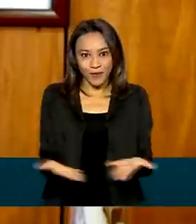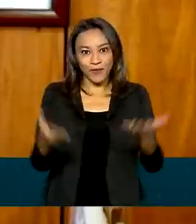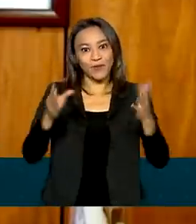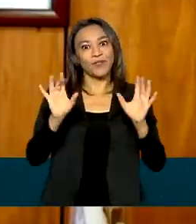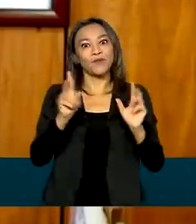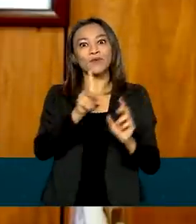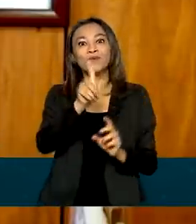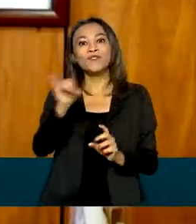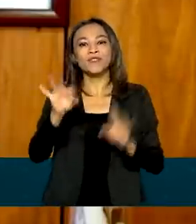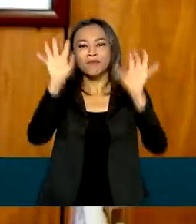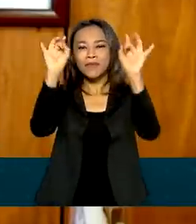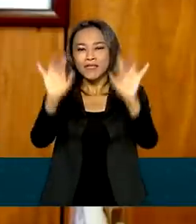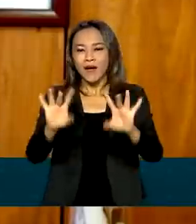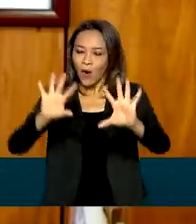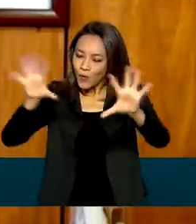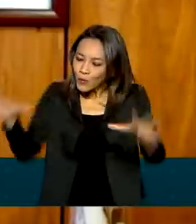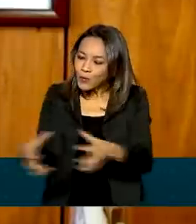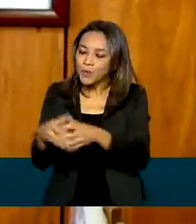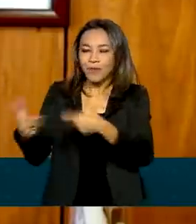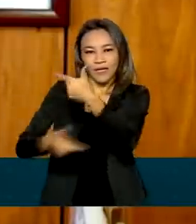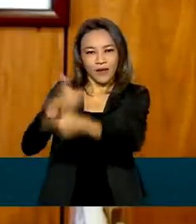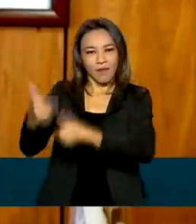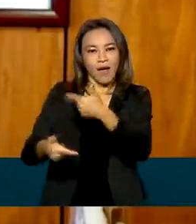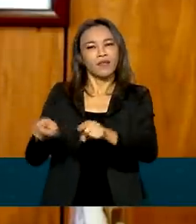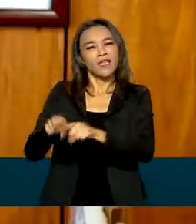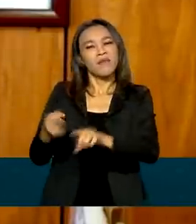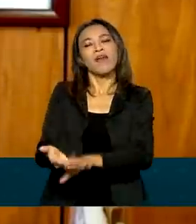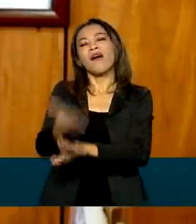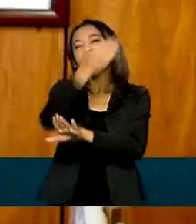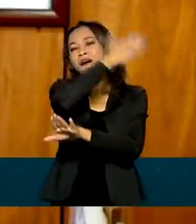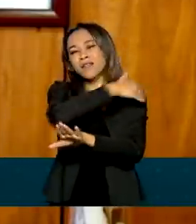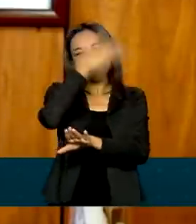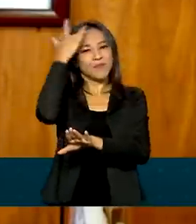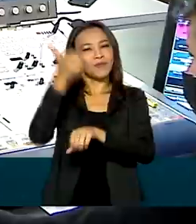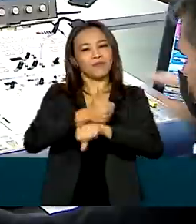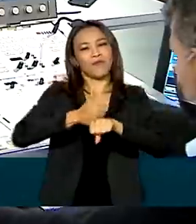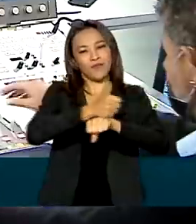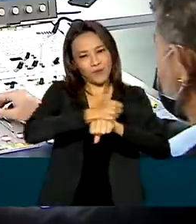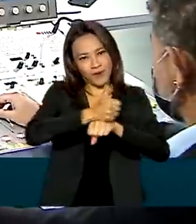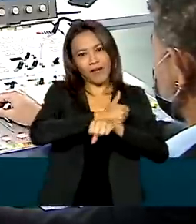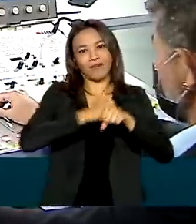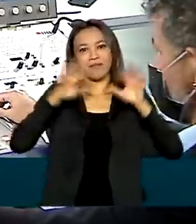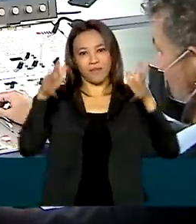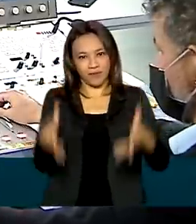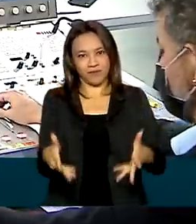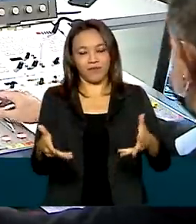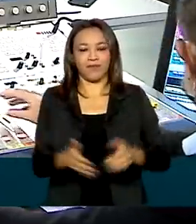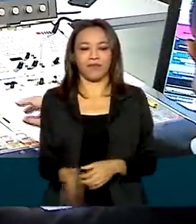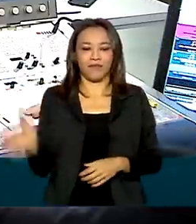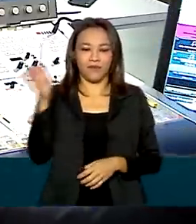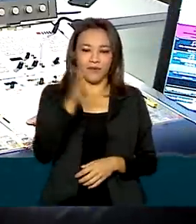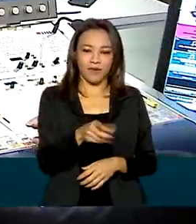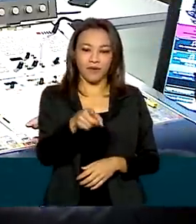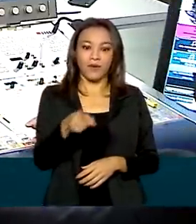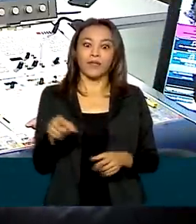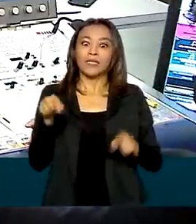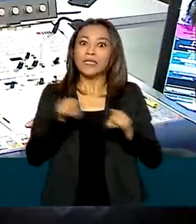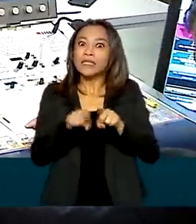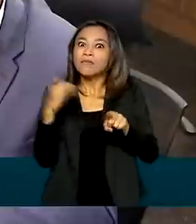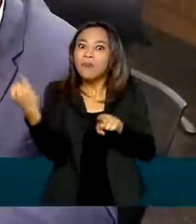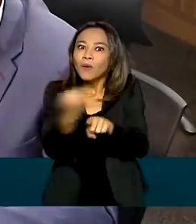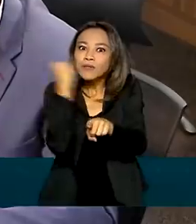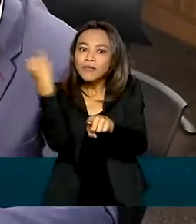não só a equipe atual, mas todas as equipes que fizeram parte desse grande projeto. Longevidade, relevância e